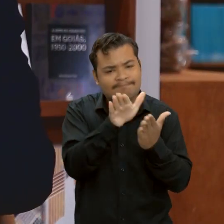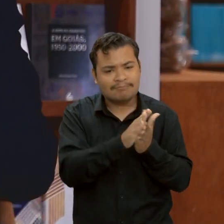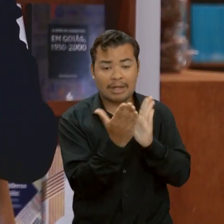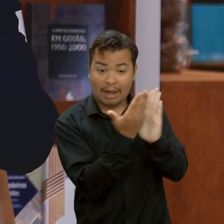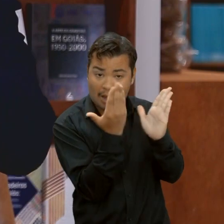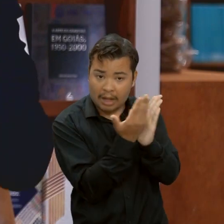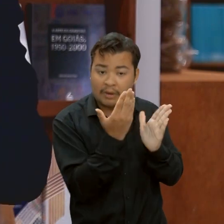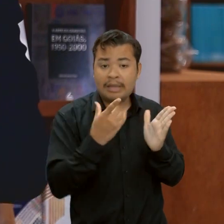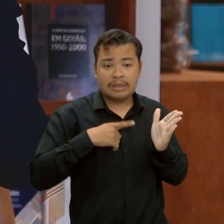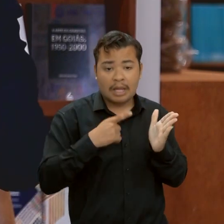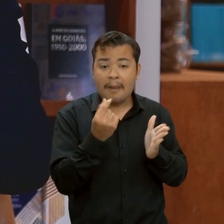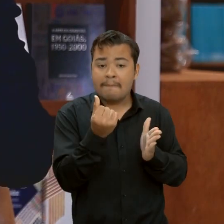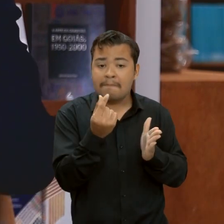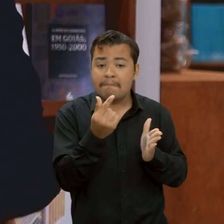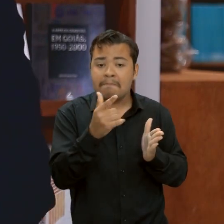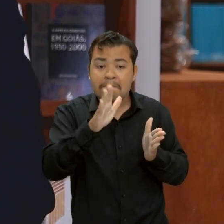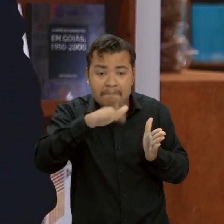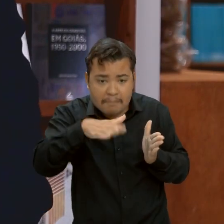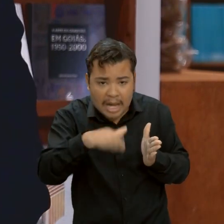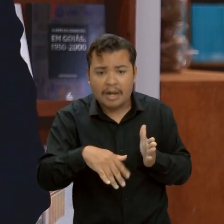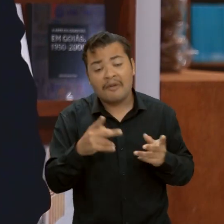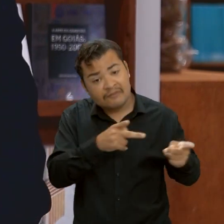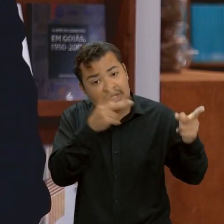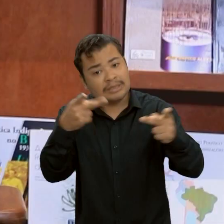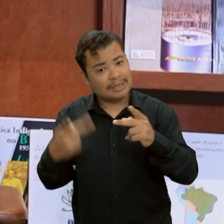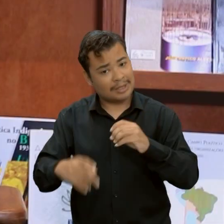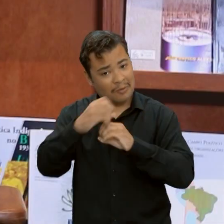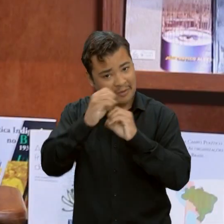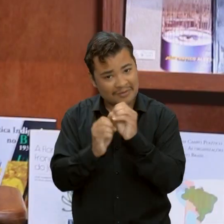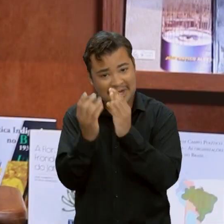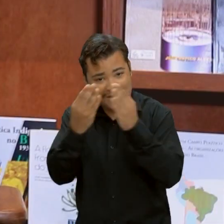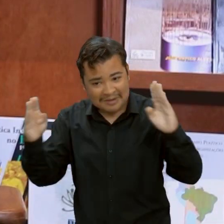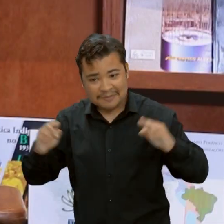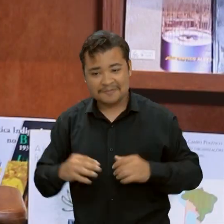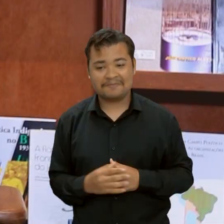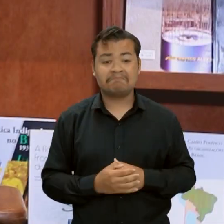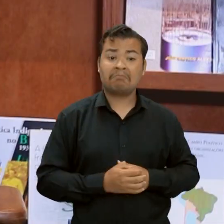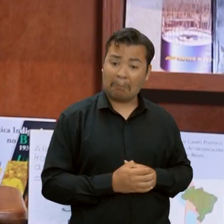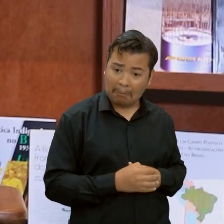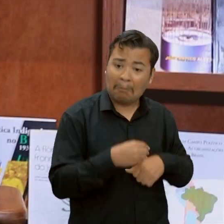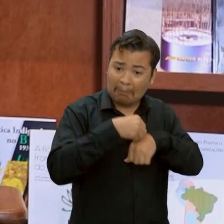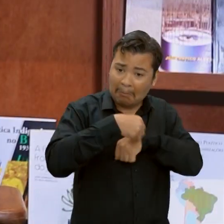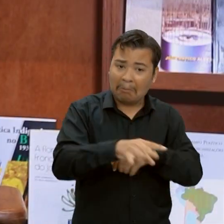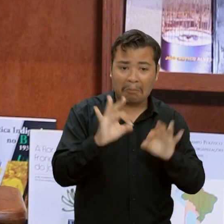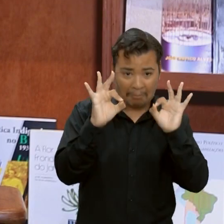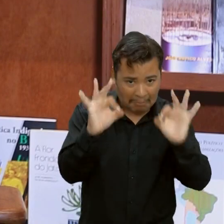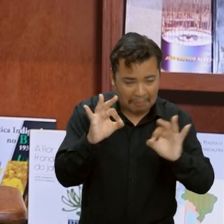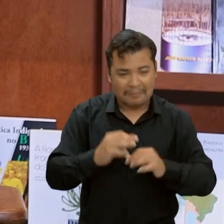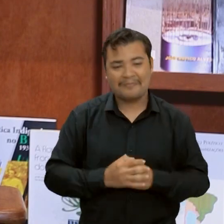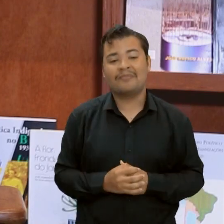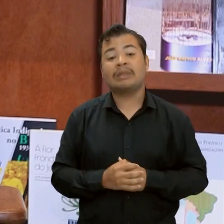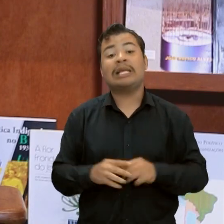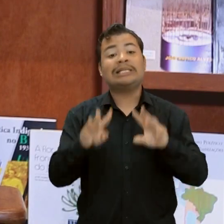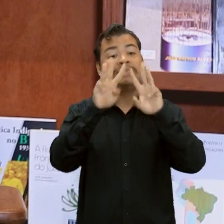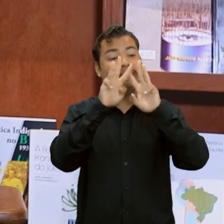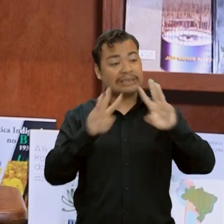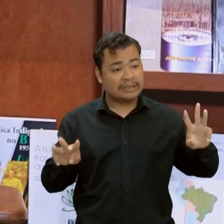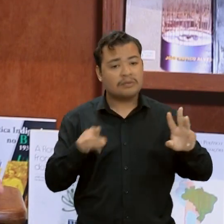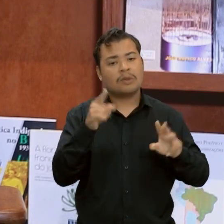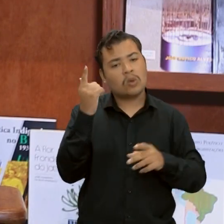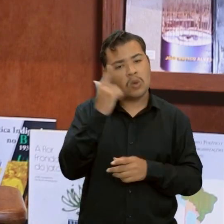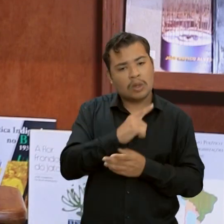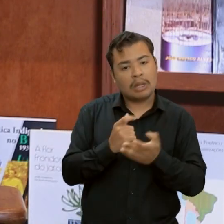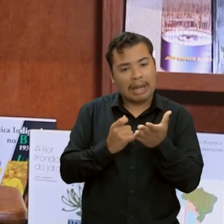excelentes. Visitem as livrarias da UFG. Aí, está dado o recado, é isso mesmo. Então, o site para você